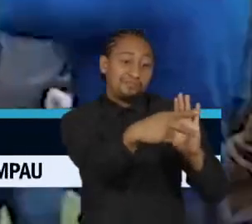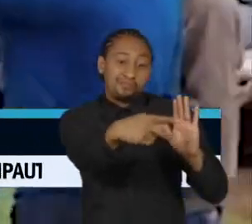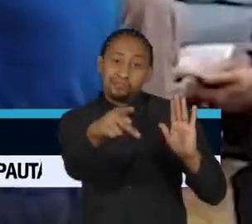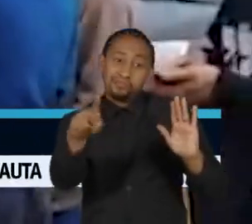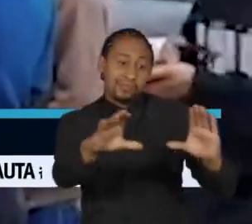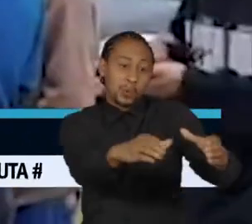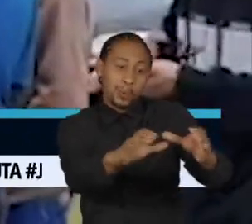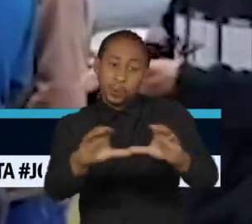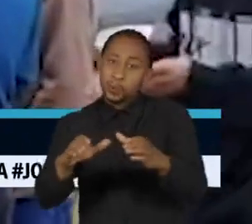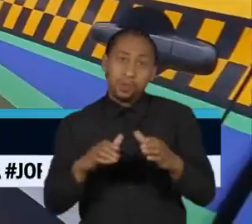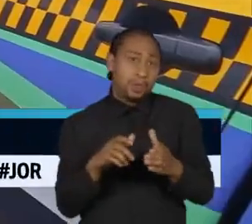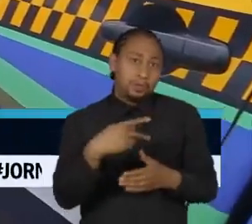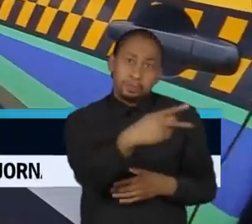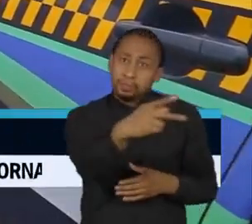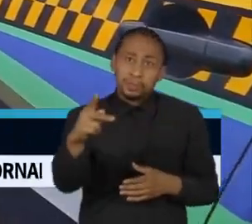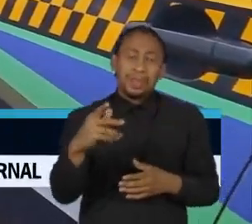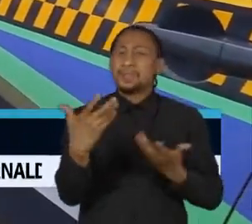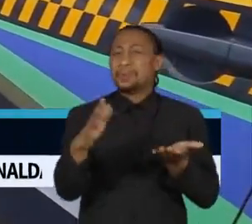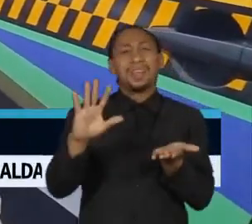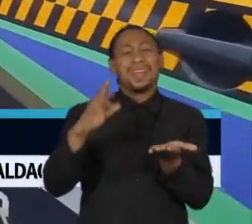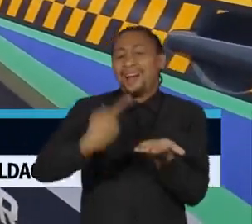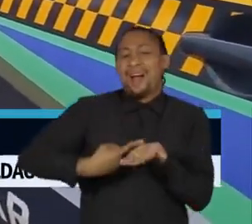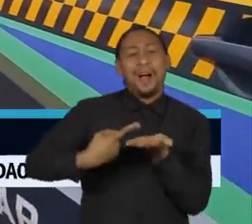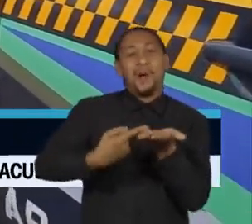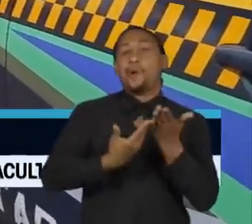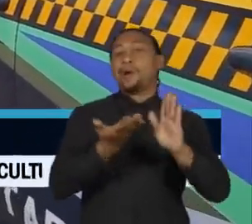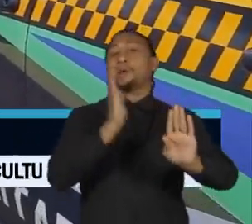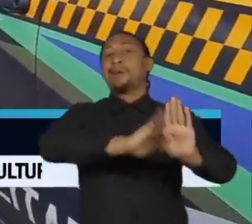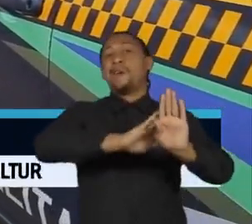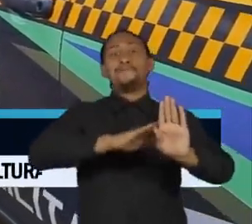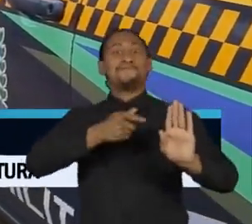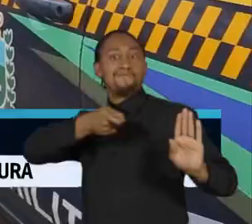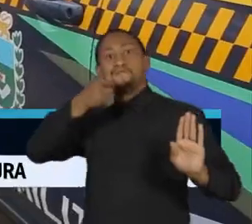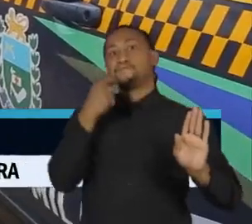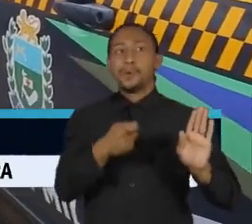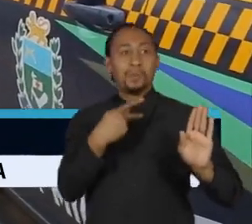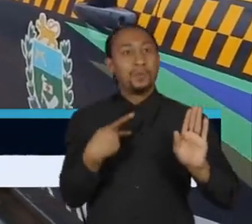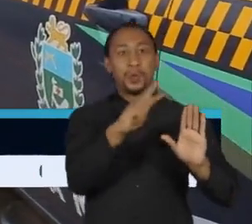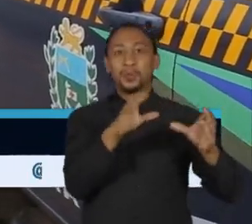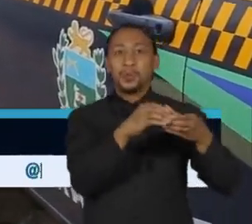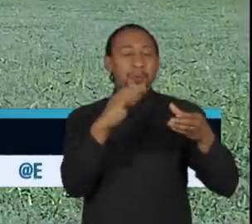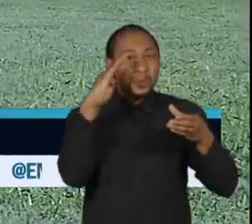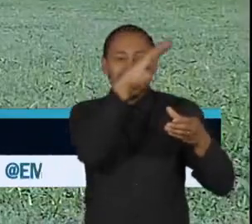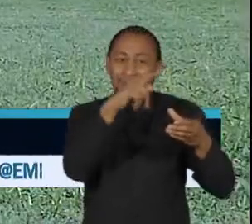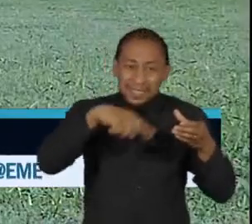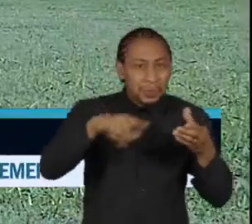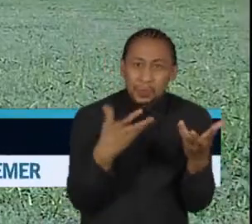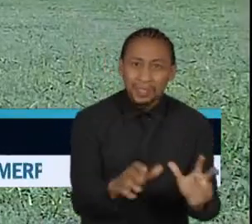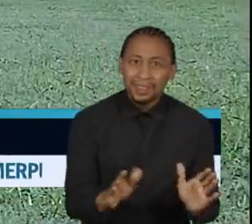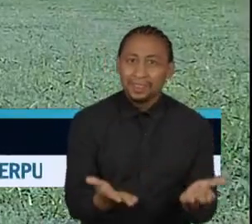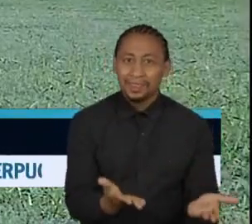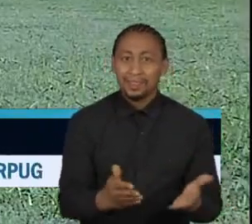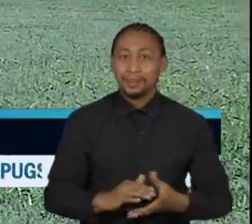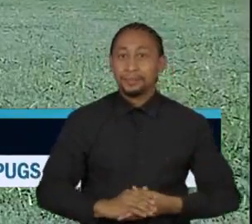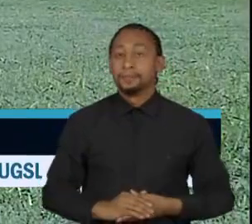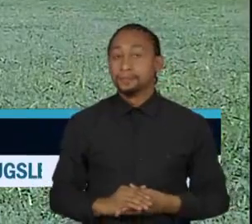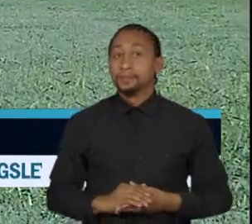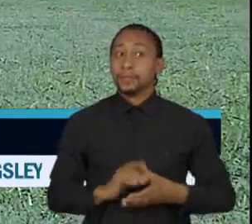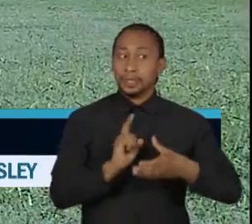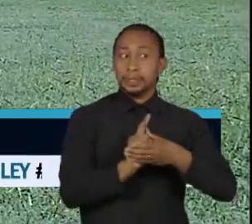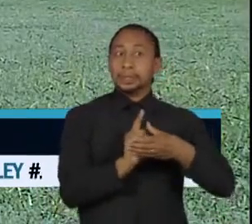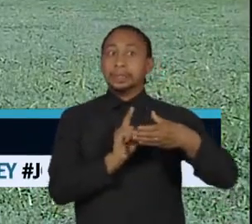interessados nesses afogos ideológicos radicais que o bolsonarismo representa. Isolado politicamente,